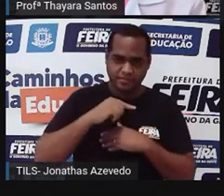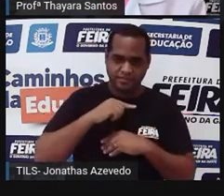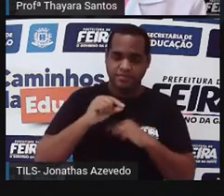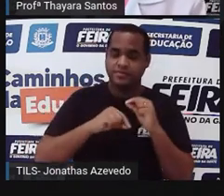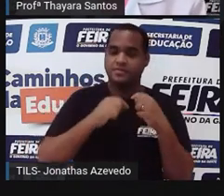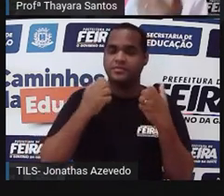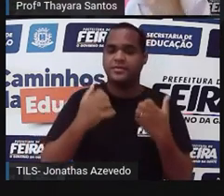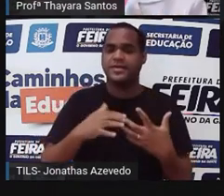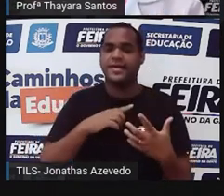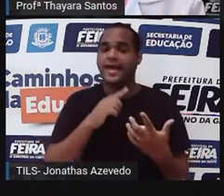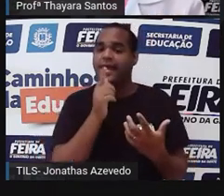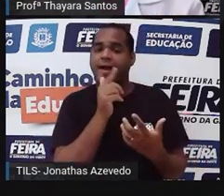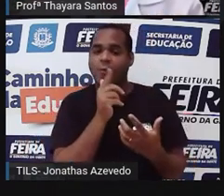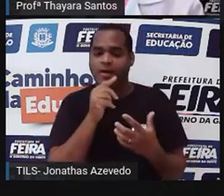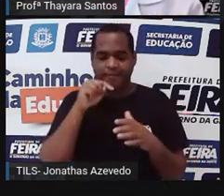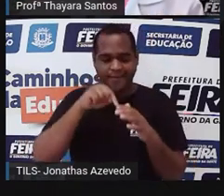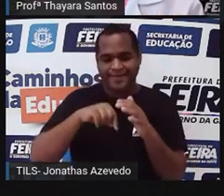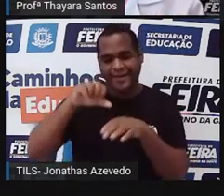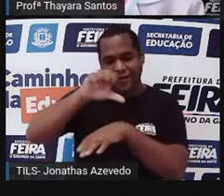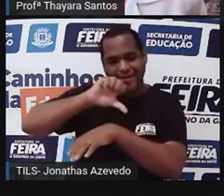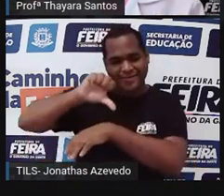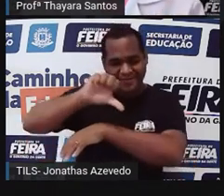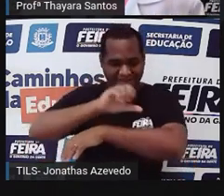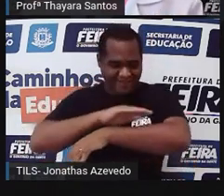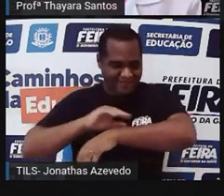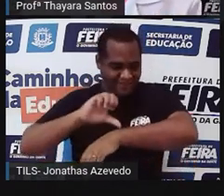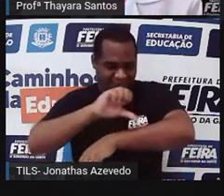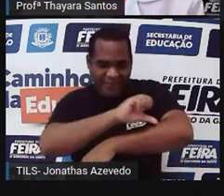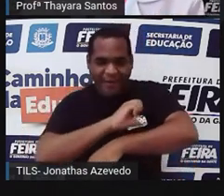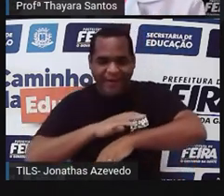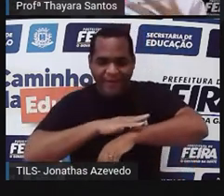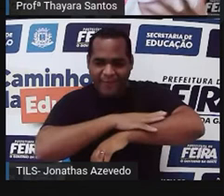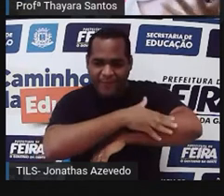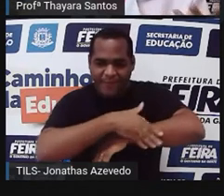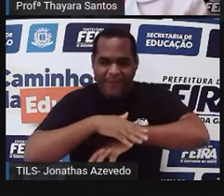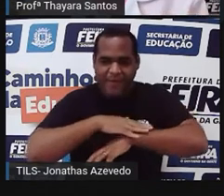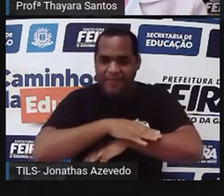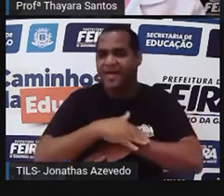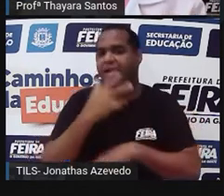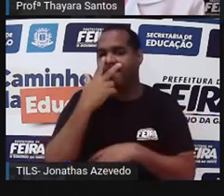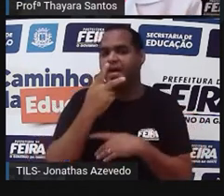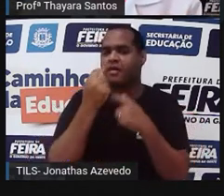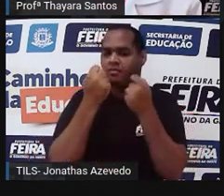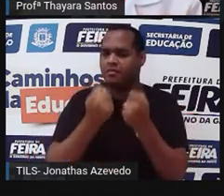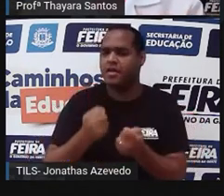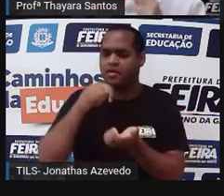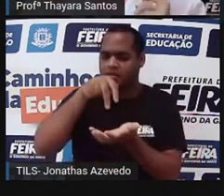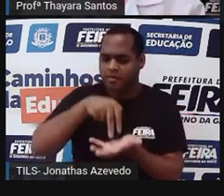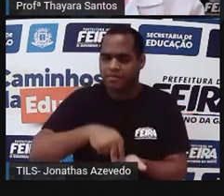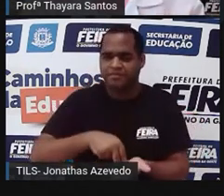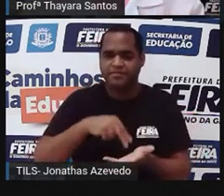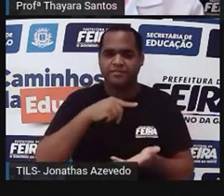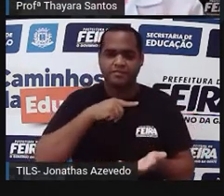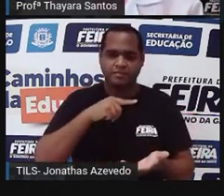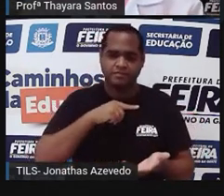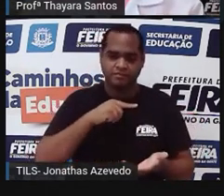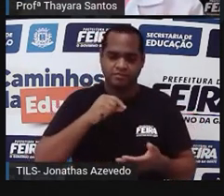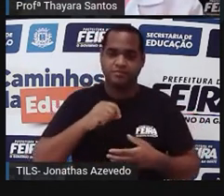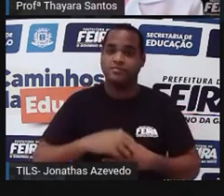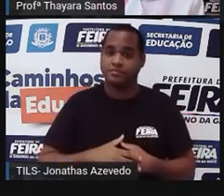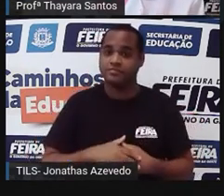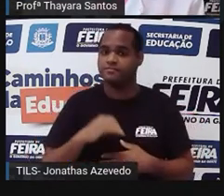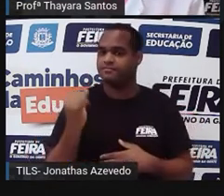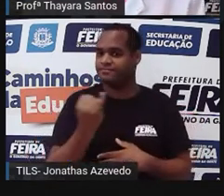não vão ficar encharcadas e elas vão conseguir sair rapidamente, sem correr risco de ficarem pesadas e afundar lá. Então, isso também é muito